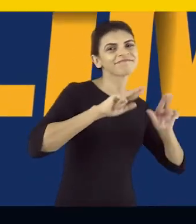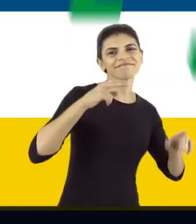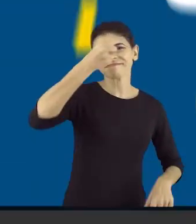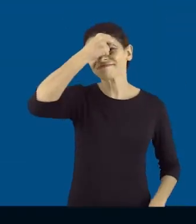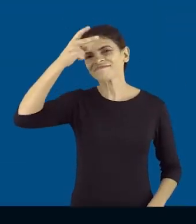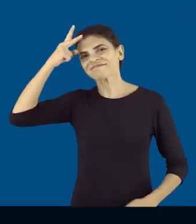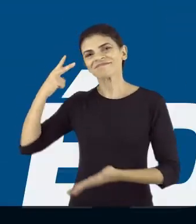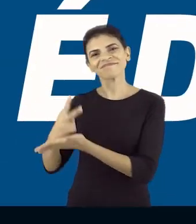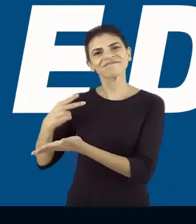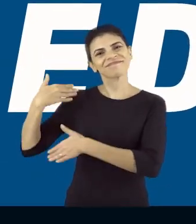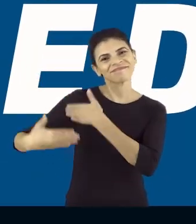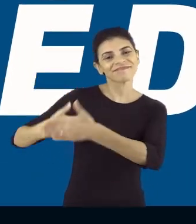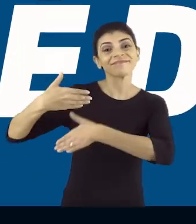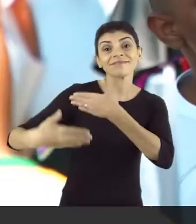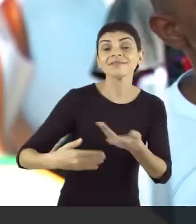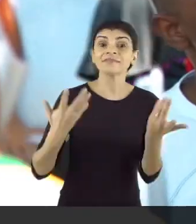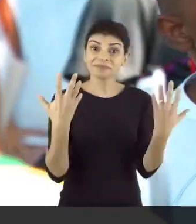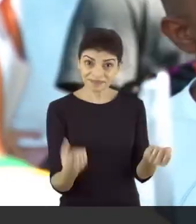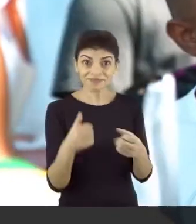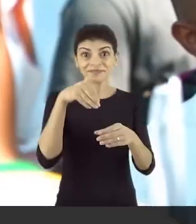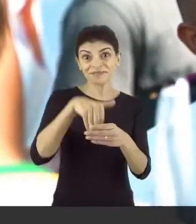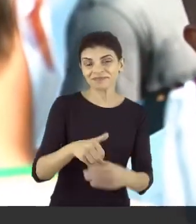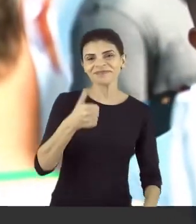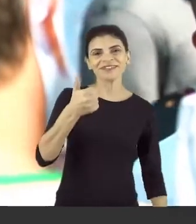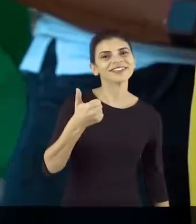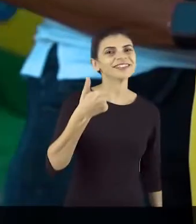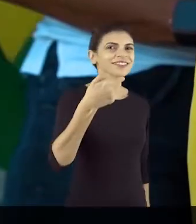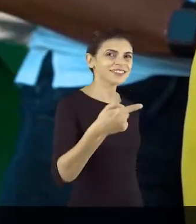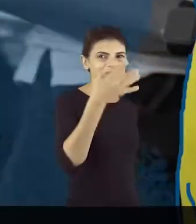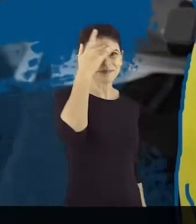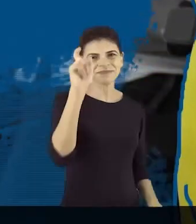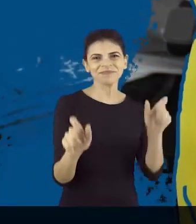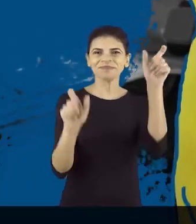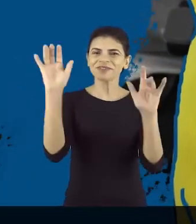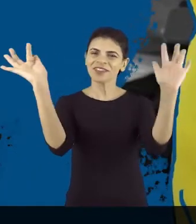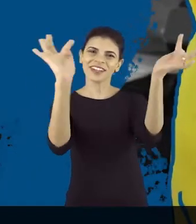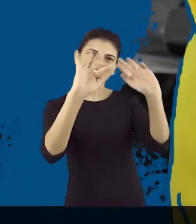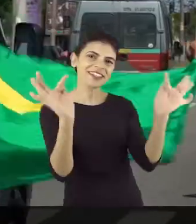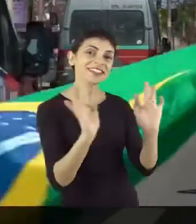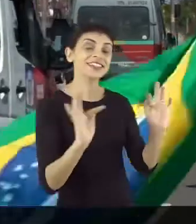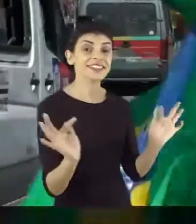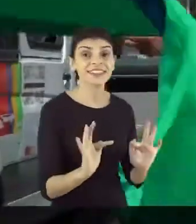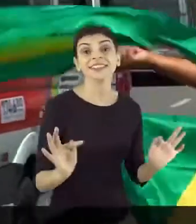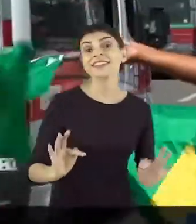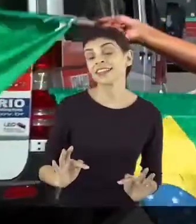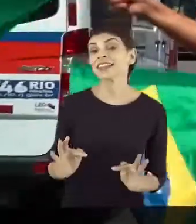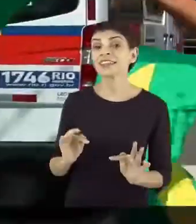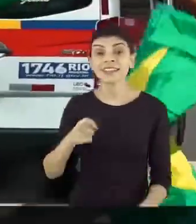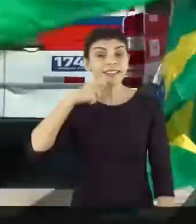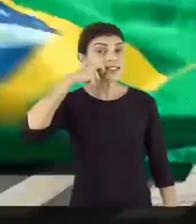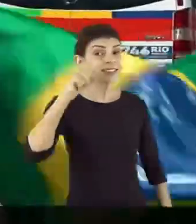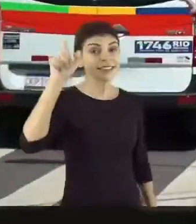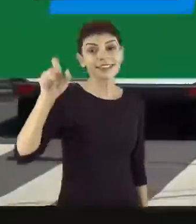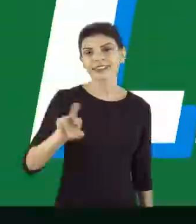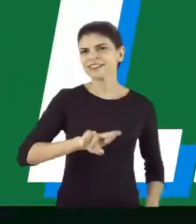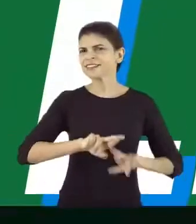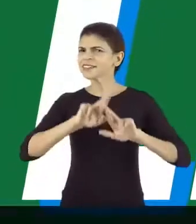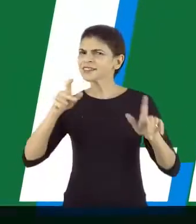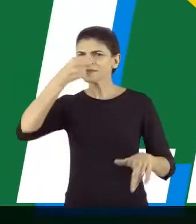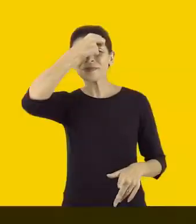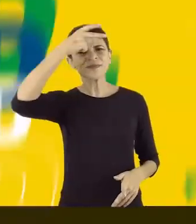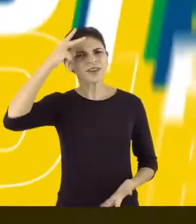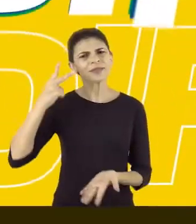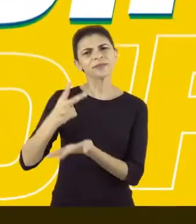mundo! Luiz Lima é diferente disso tudo que está aí. Pode votar 17. Pro Rio votar a sorrir. Pode acreditar!